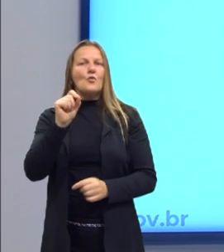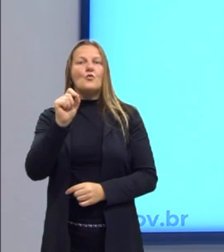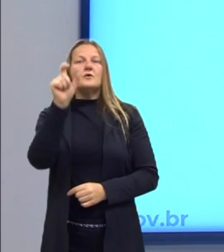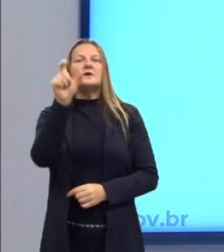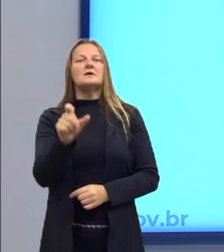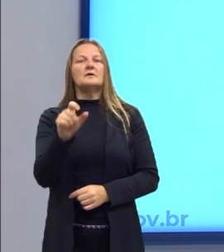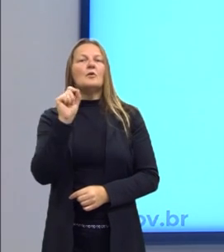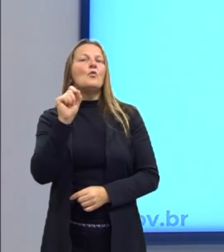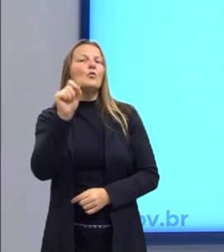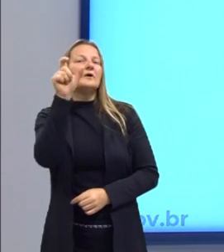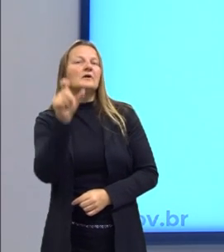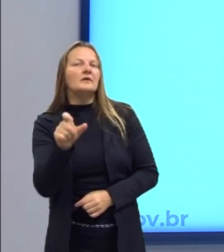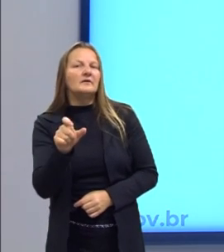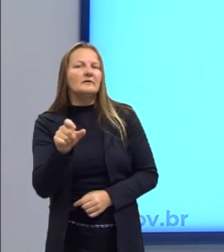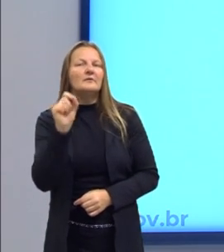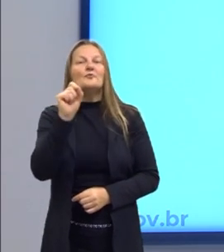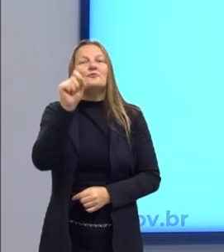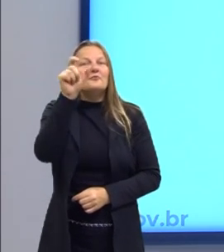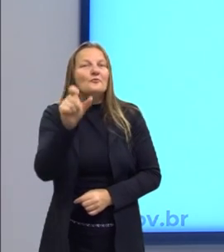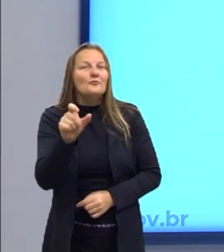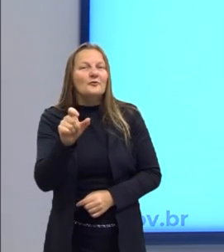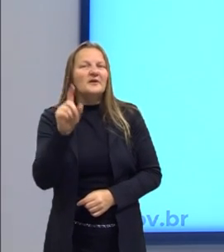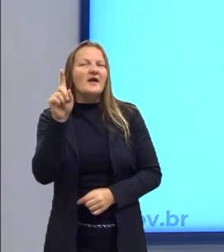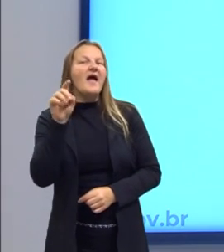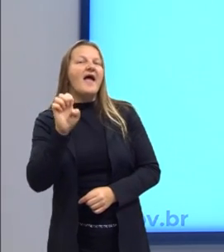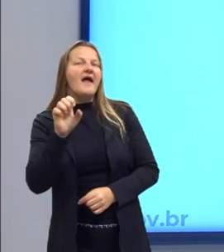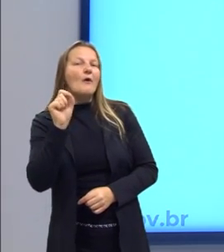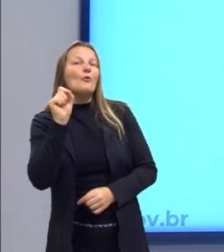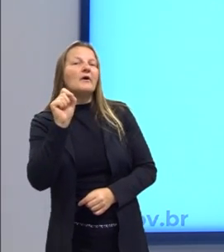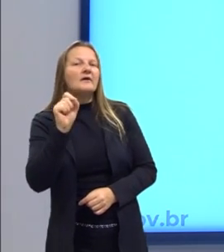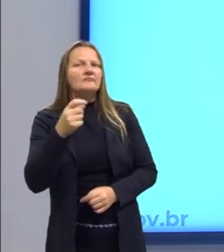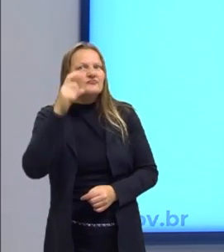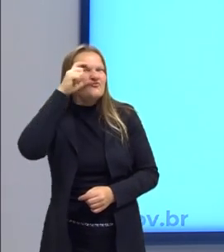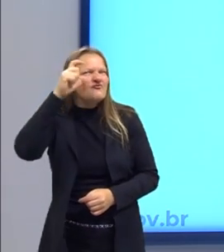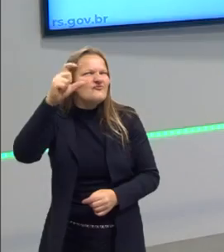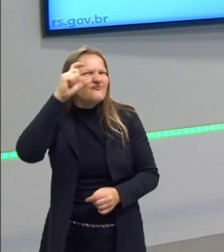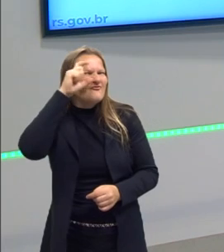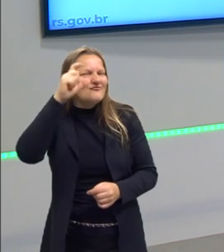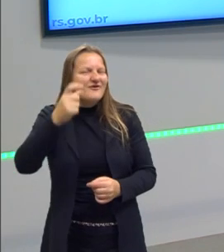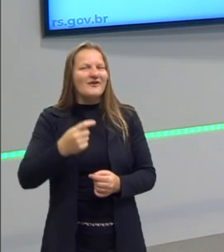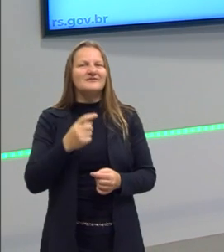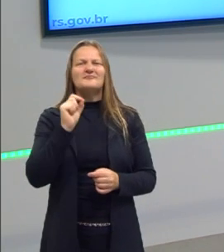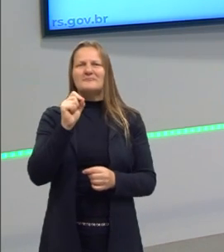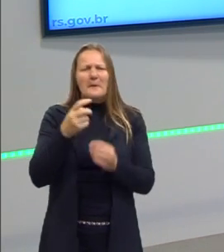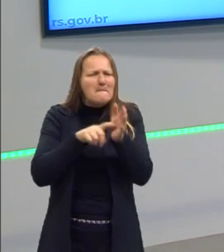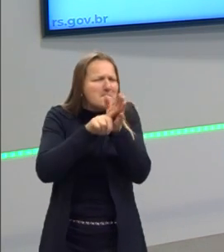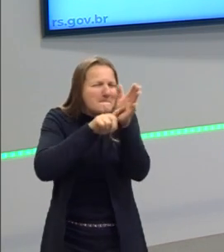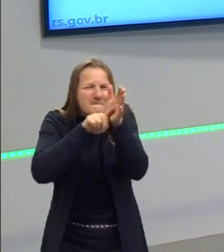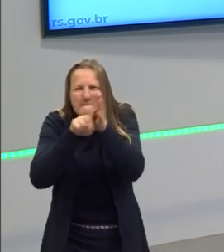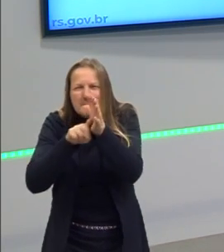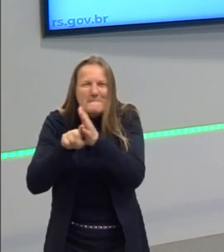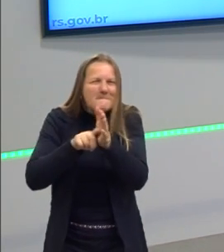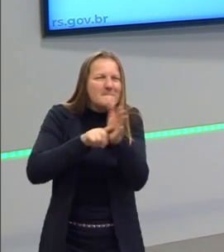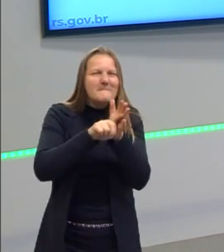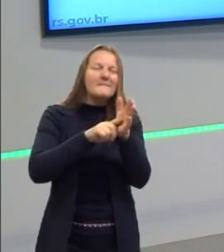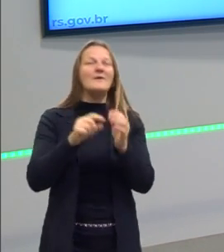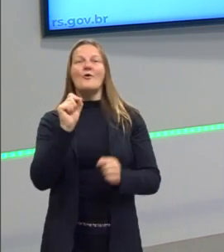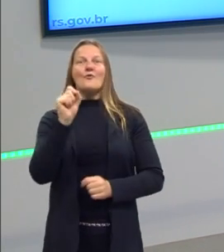é. Por isso que a filosofia é dos curiosos. O que é? Nós temos que estar sempre nos perguntando.